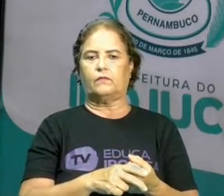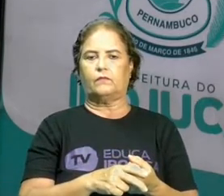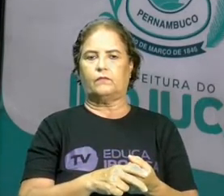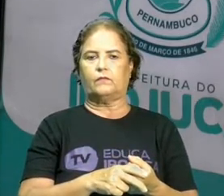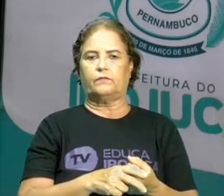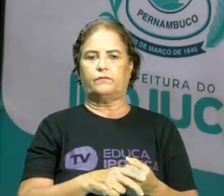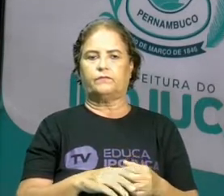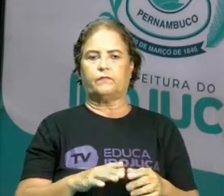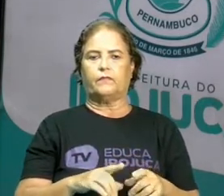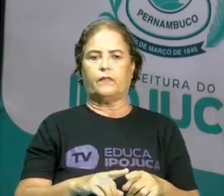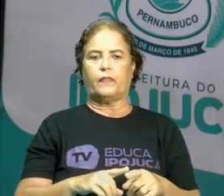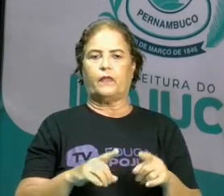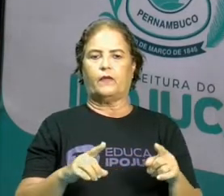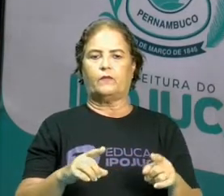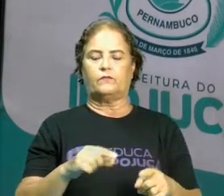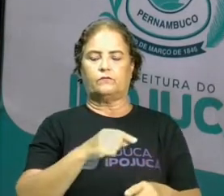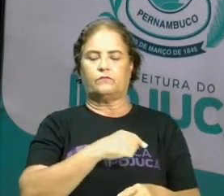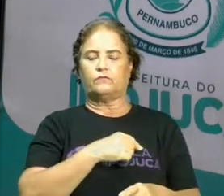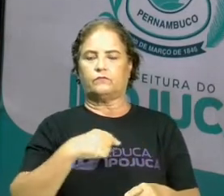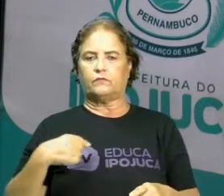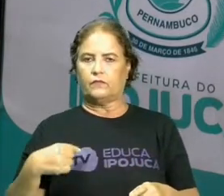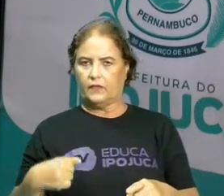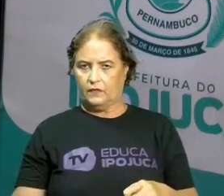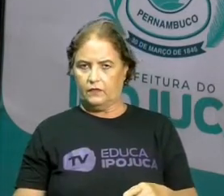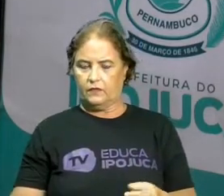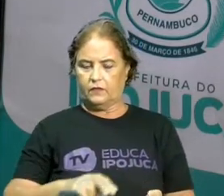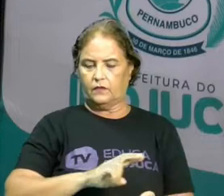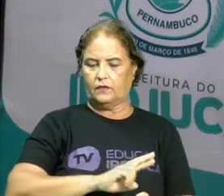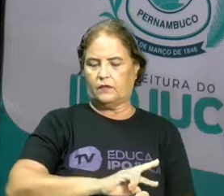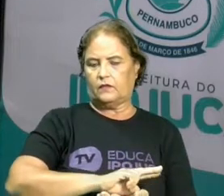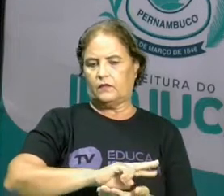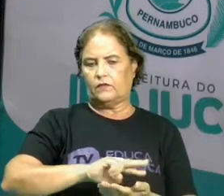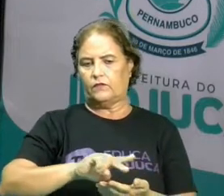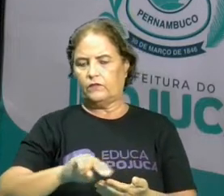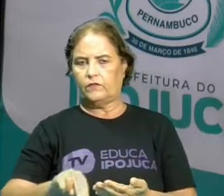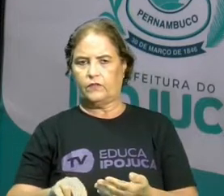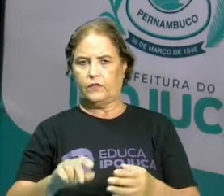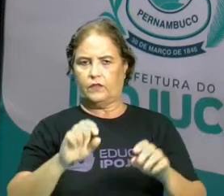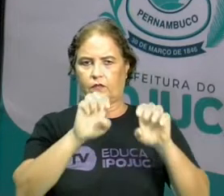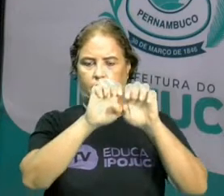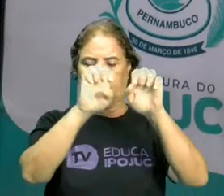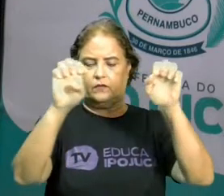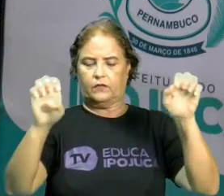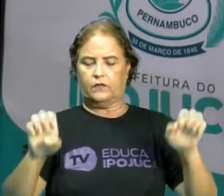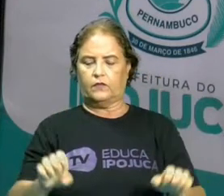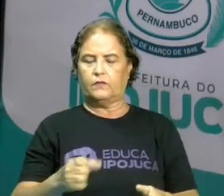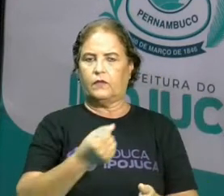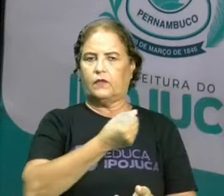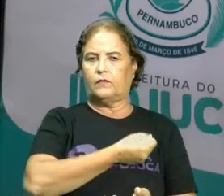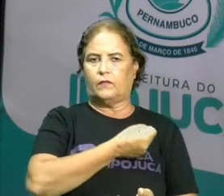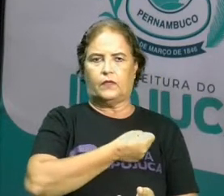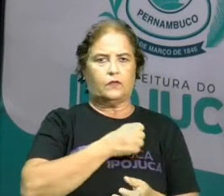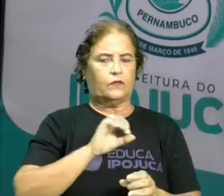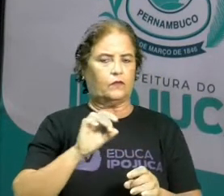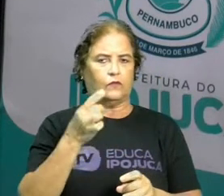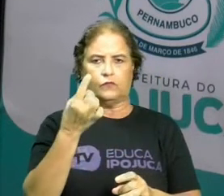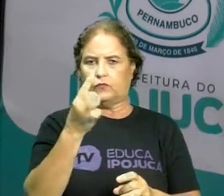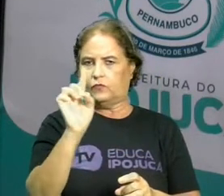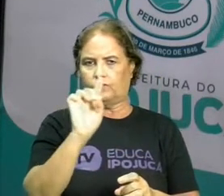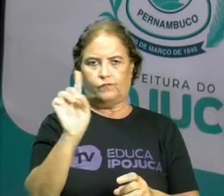já os chineses, os tem vários sistemas de numeração. Pois é, eles não têm apenas um.